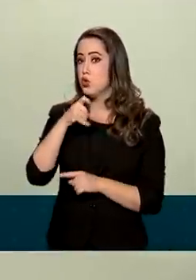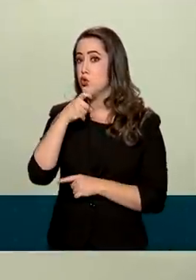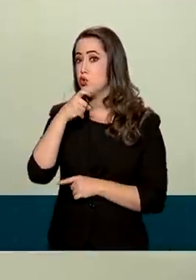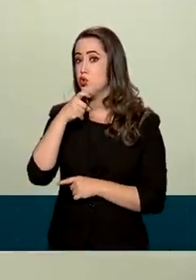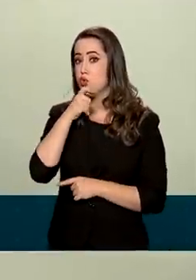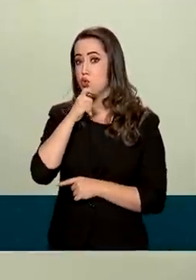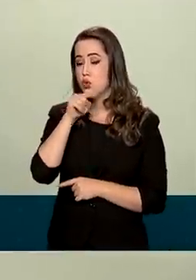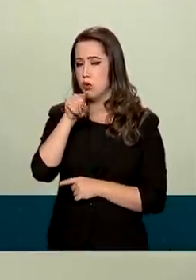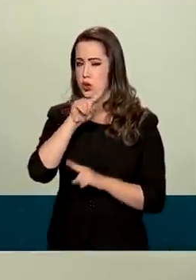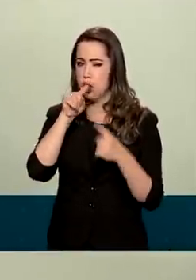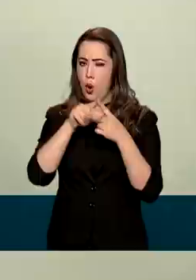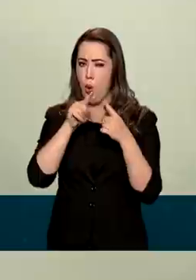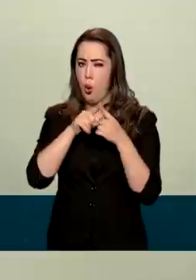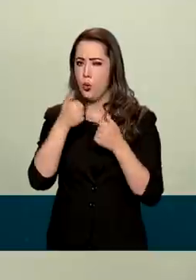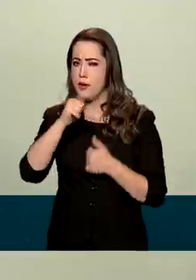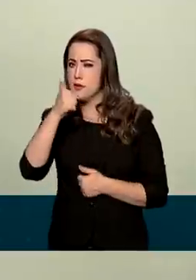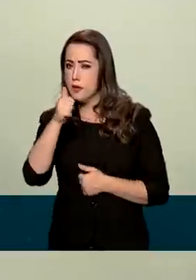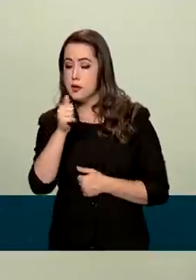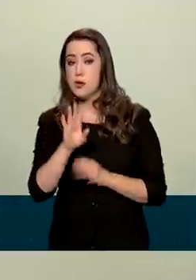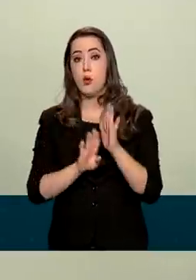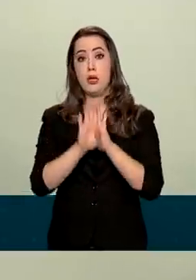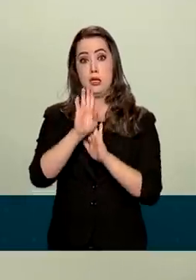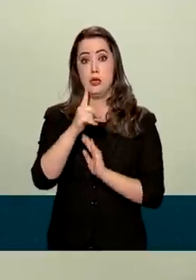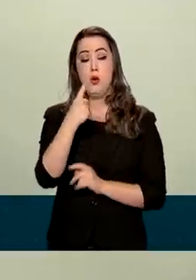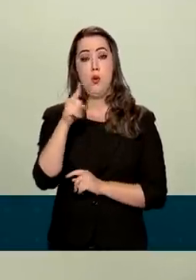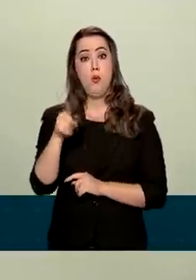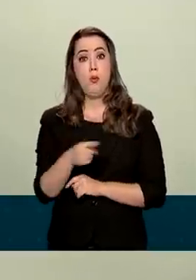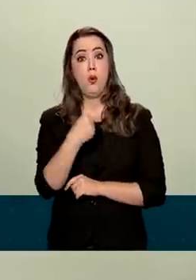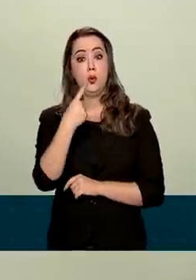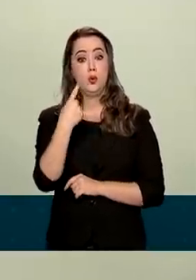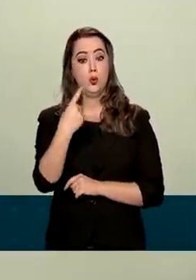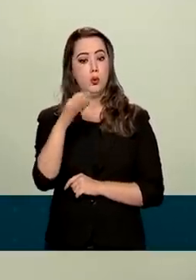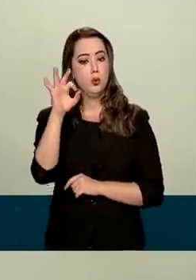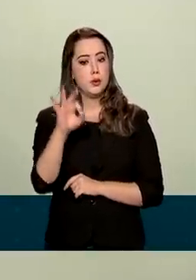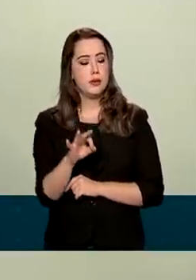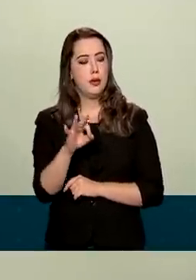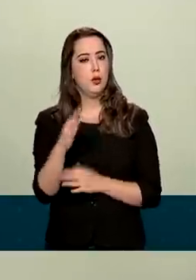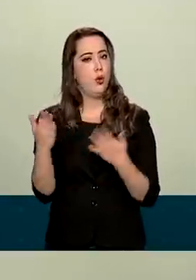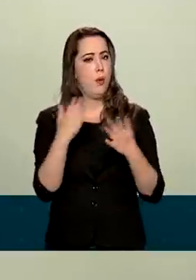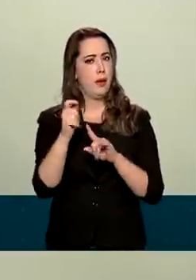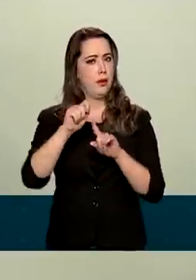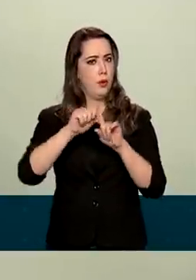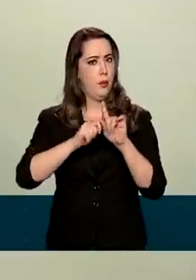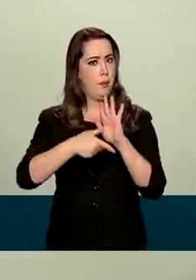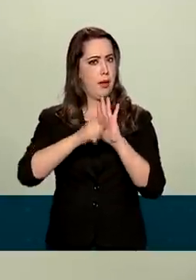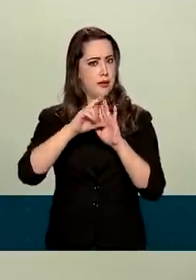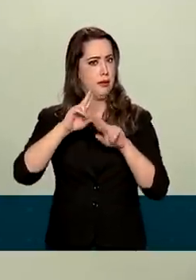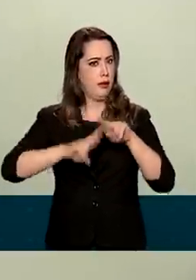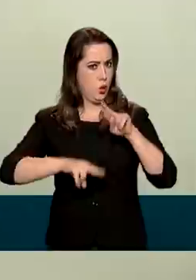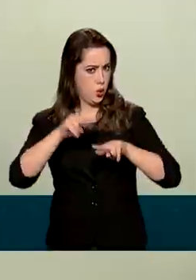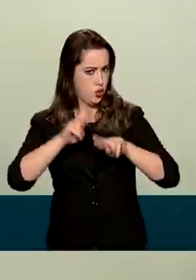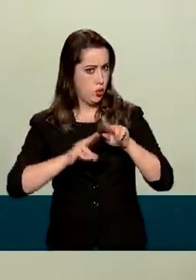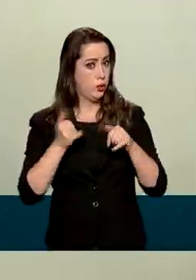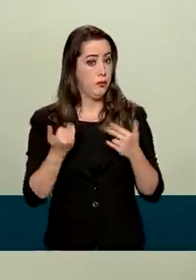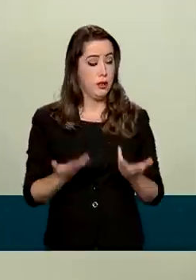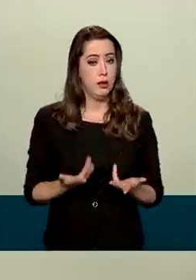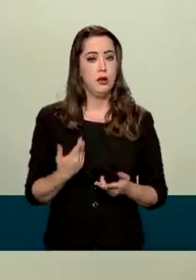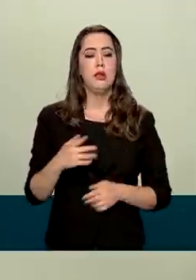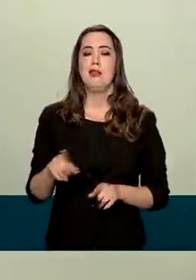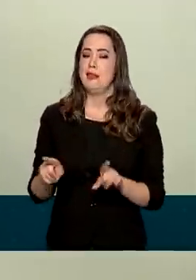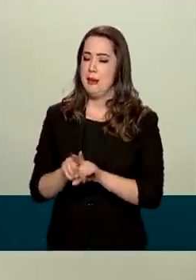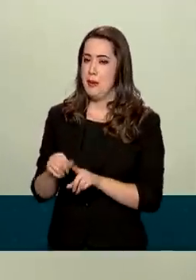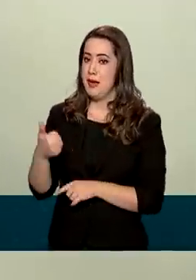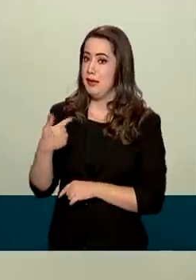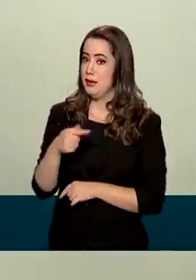segundo essa estimativa, o setor cresceu 1,1% em relação ao mês anterior, ao mês de junho. E 17,8